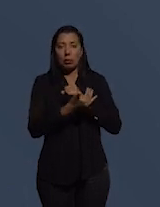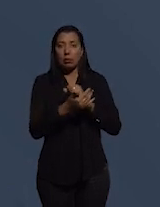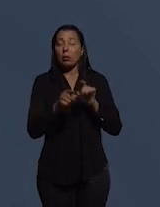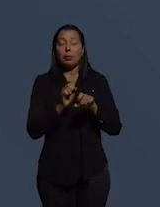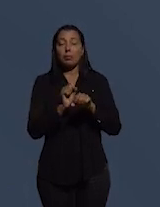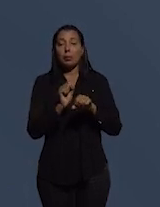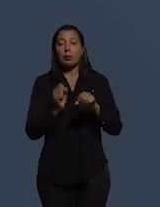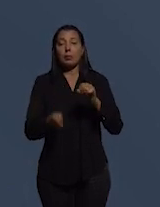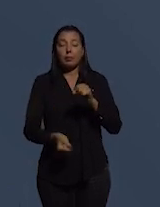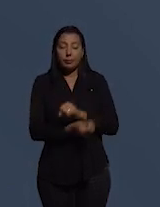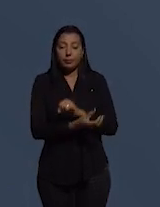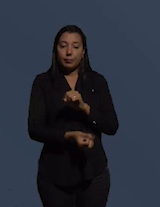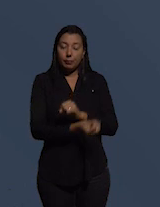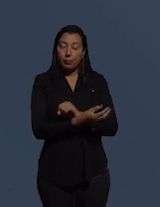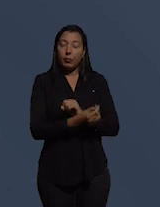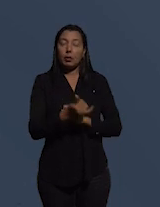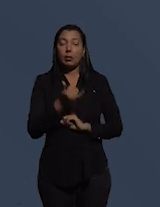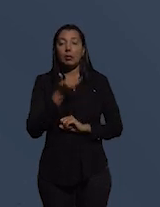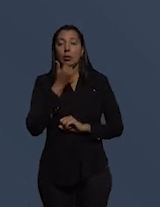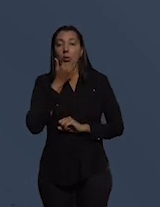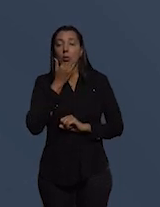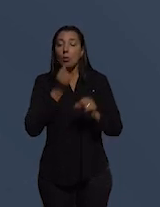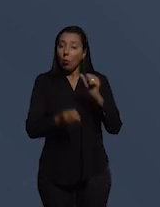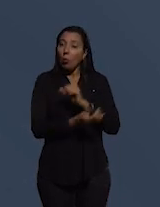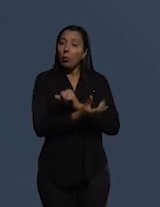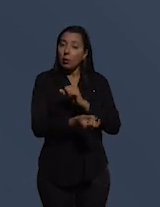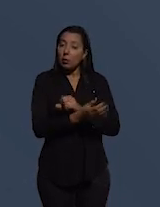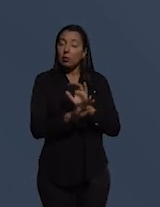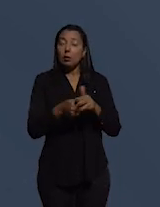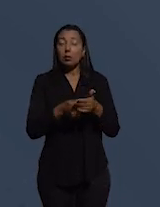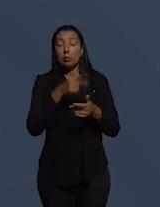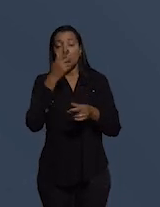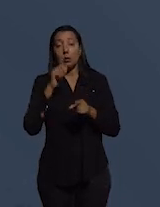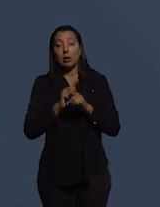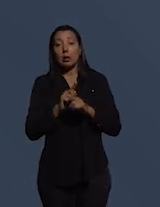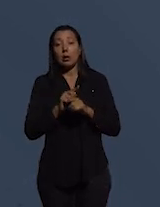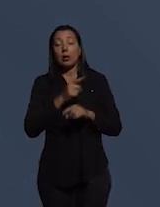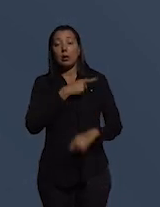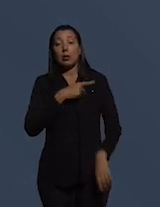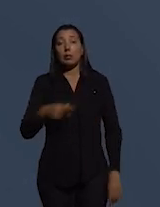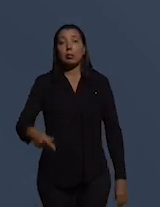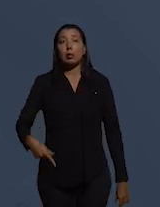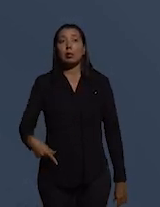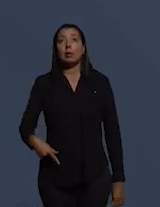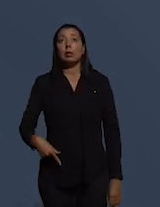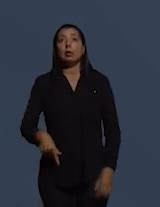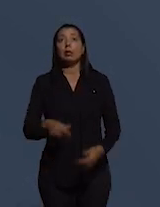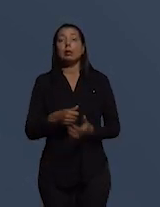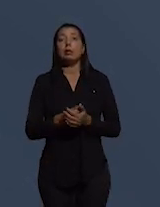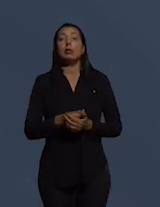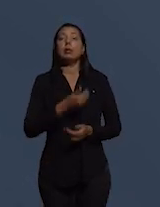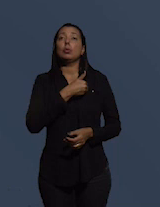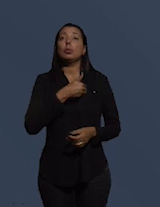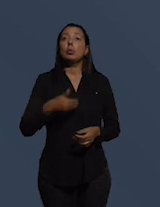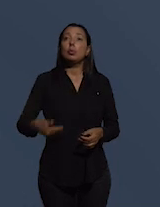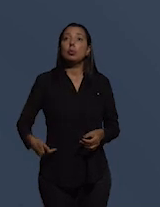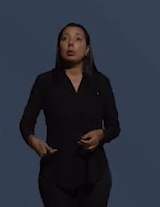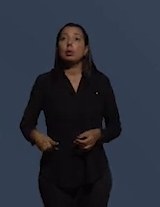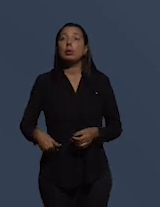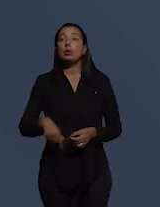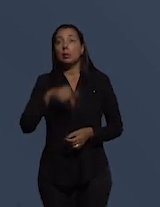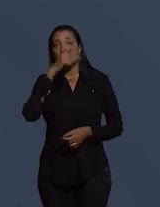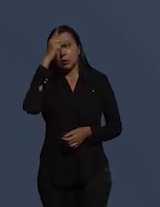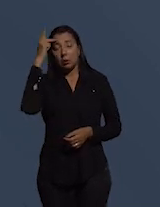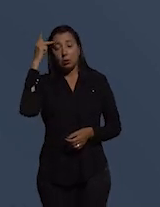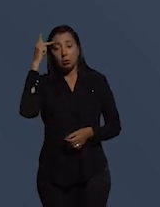existem outros contextos em que por exemplo a pessoa ao topo do governo é a pessoa